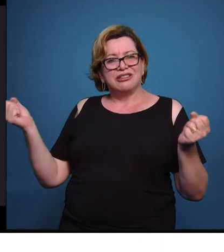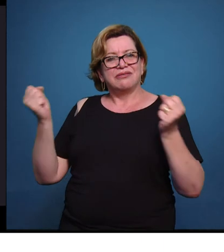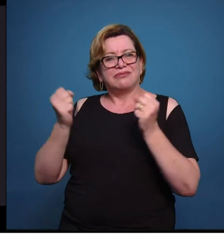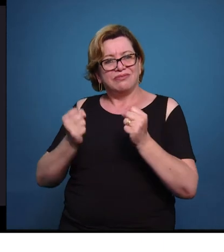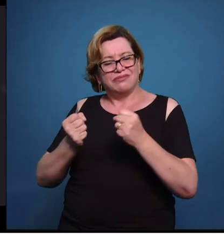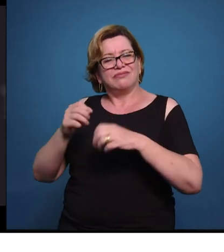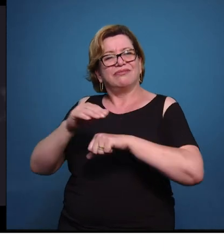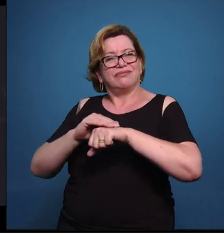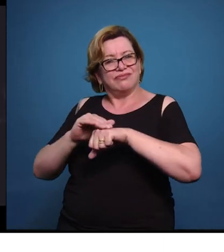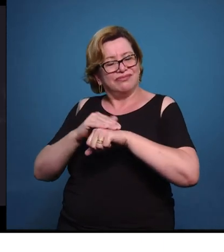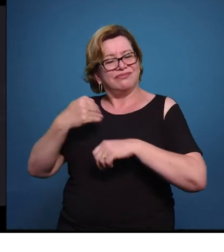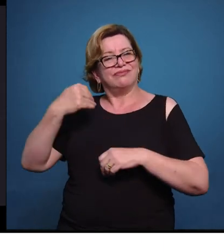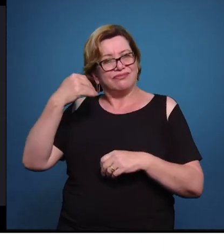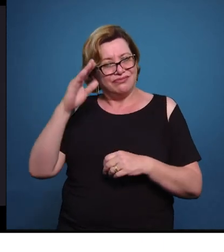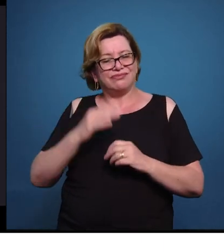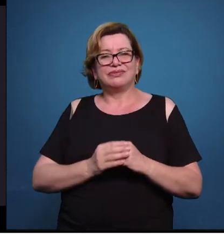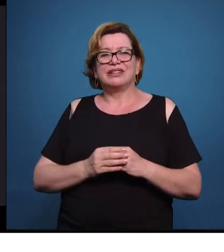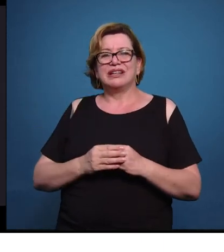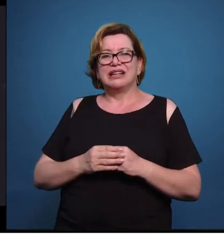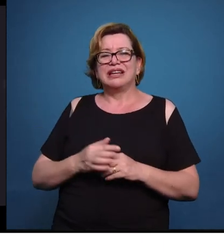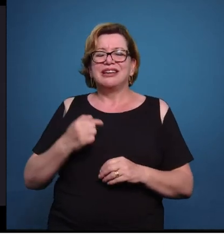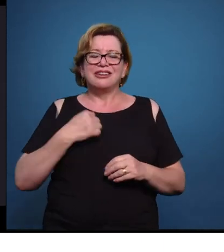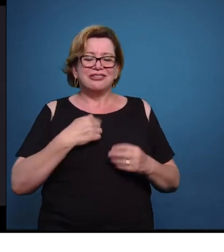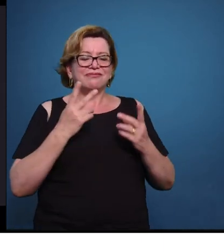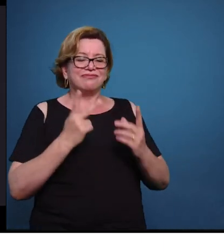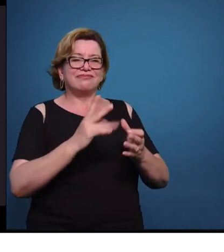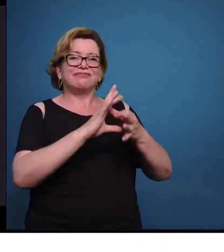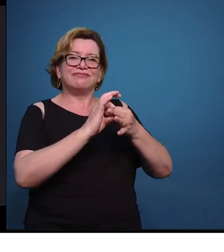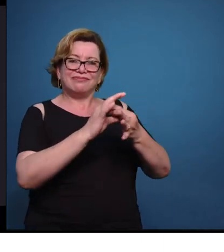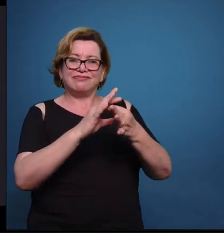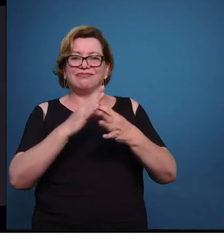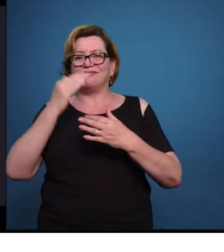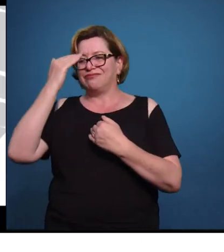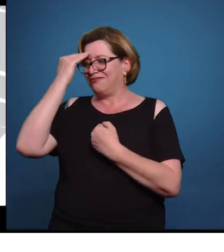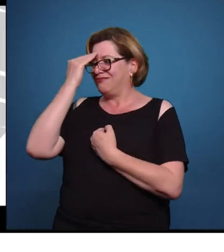continuar discutindo esse assunto. Com certeza, estou sempre à disposição. Muito obrigado.